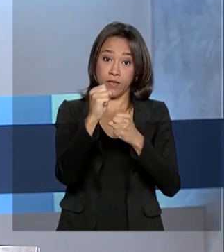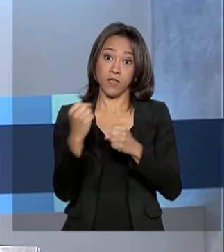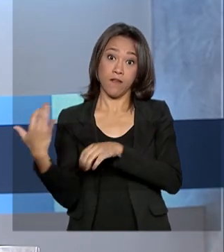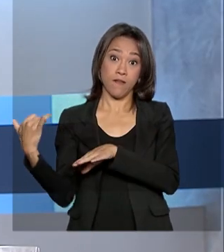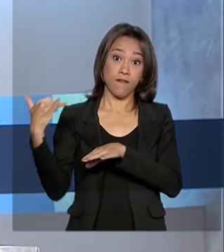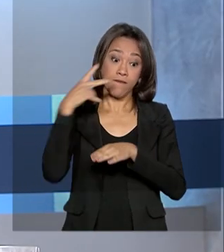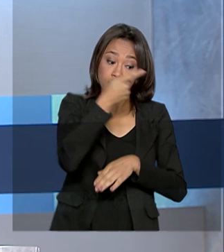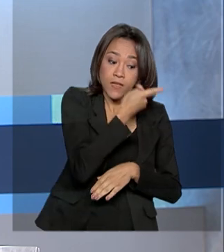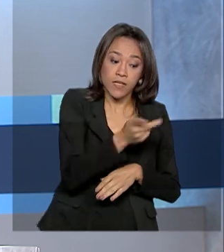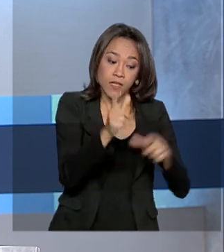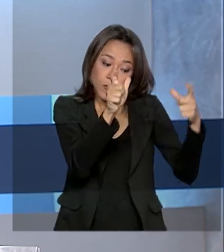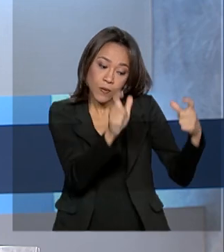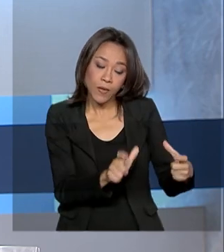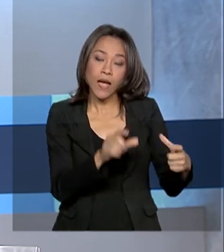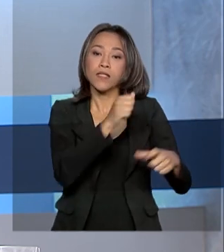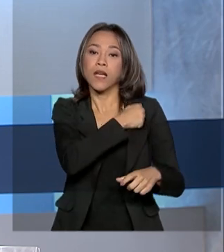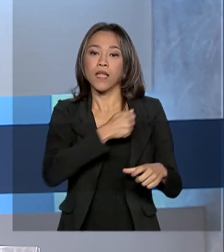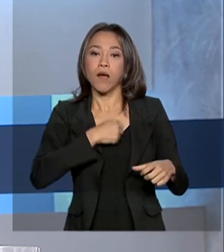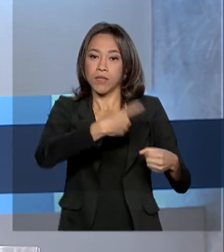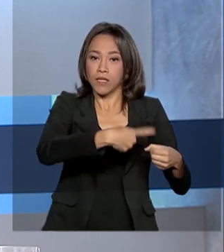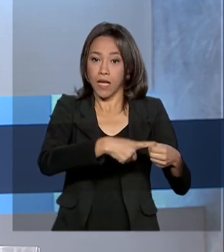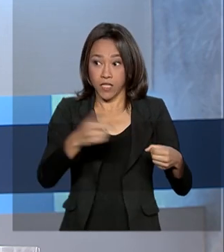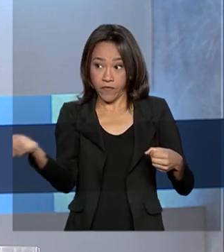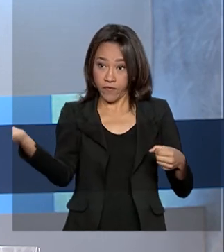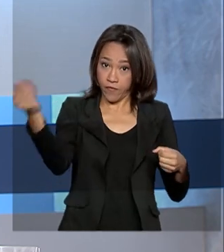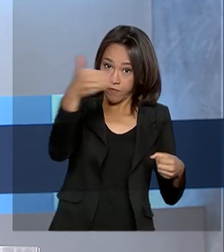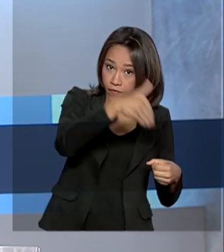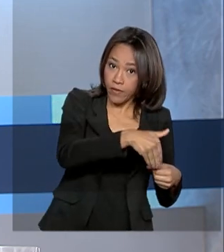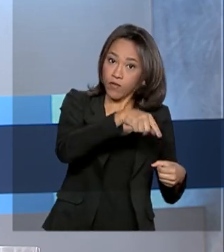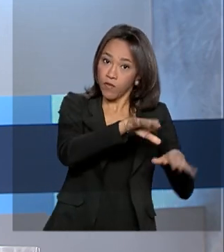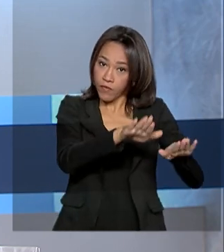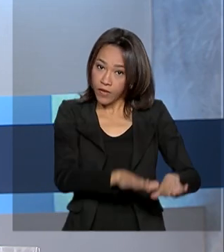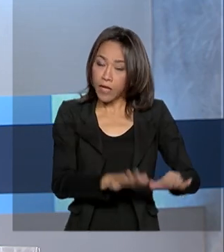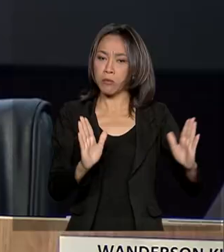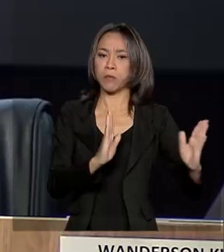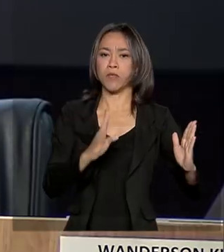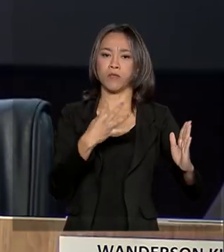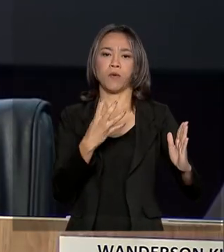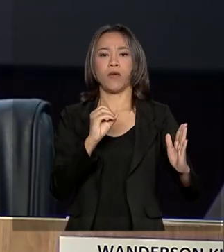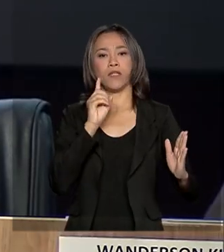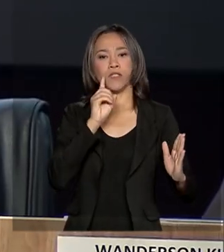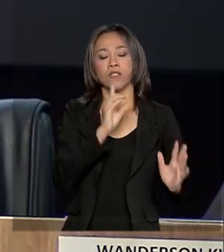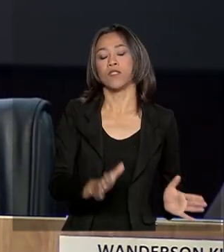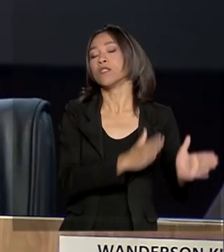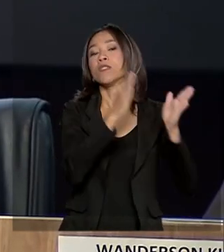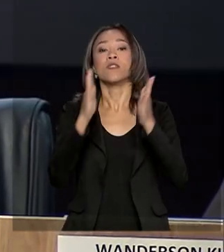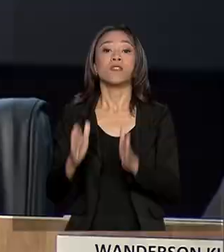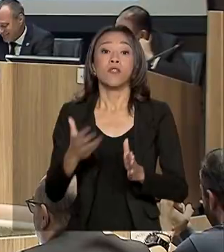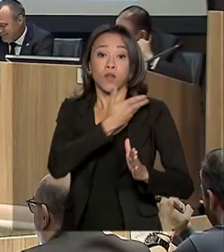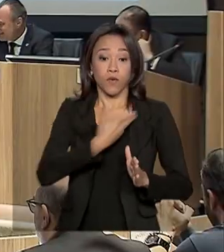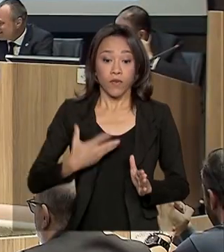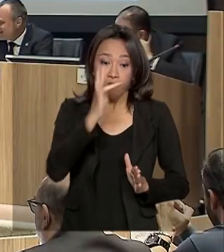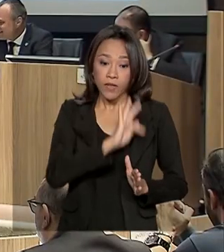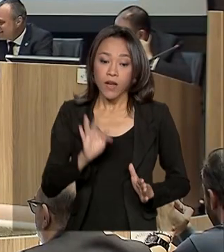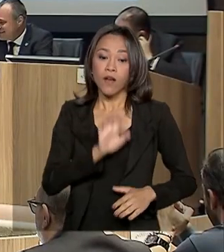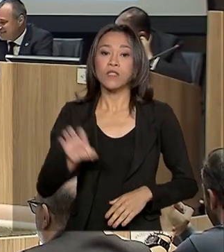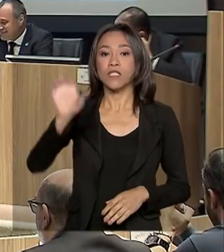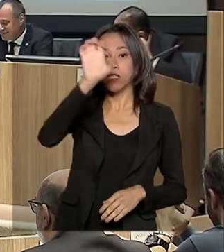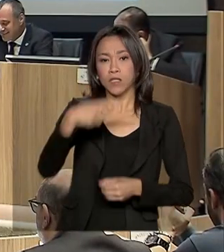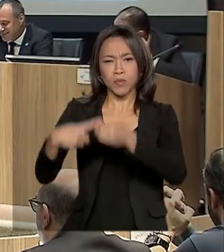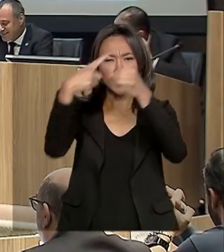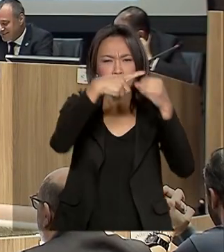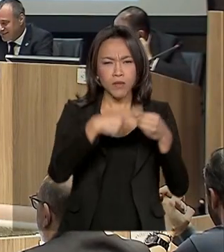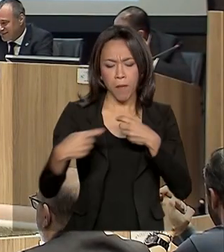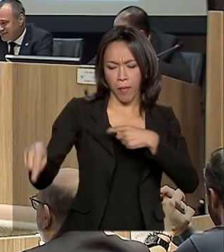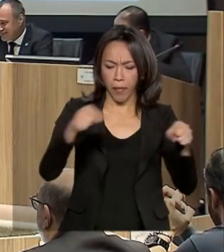Anápolis, onde os brasileiros vindos de Wuhan vão ficar de quarentena. Governo Federal, estados e municípios discutem